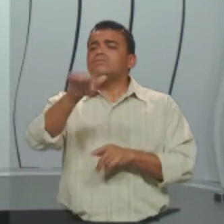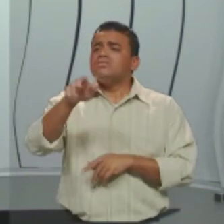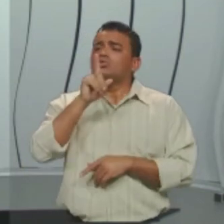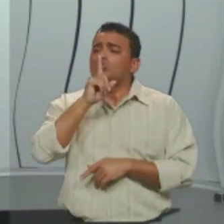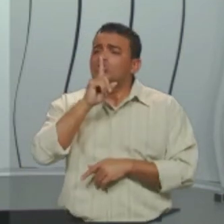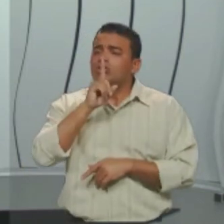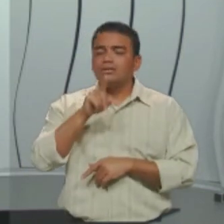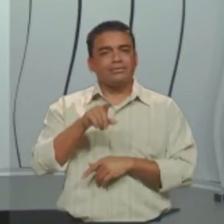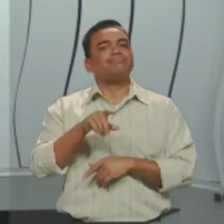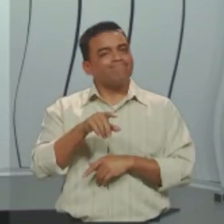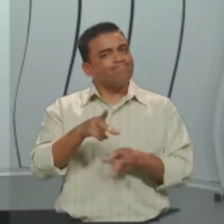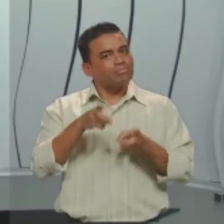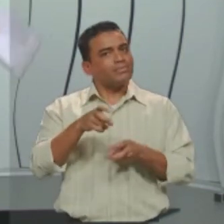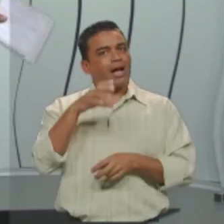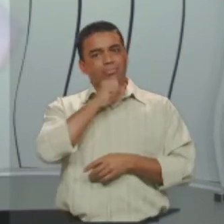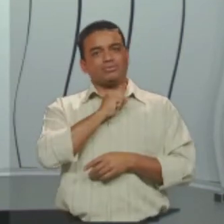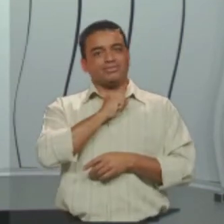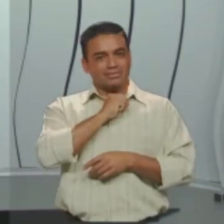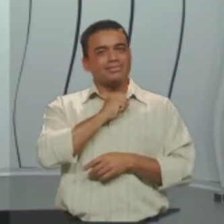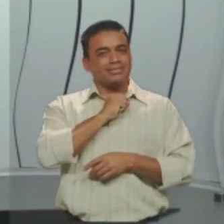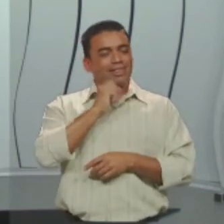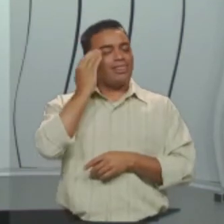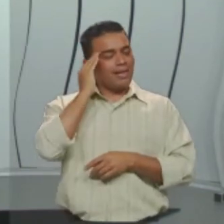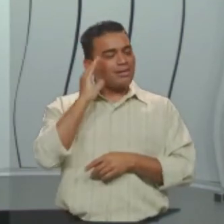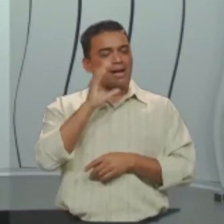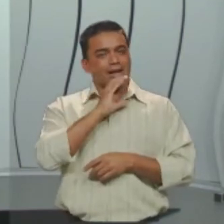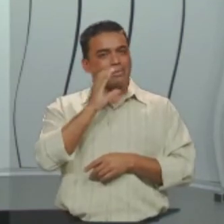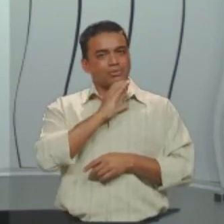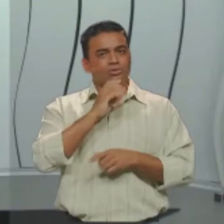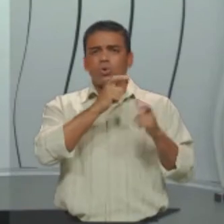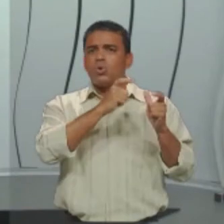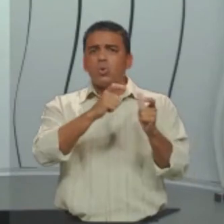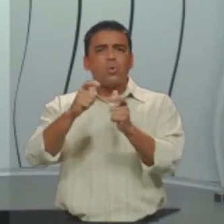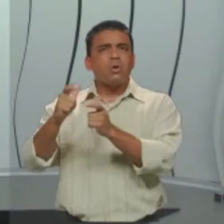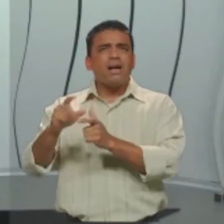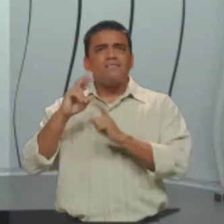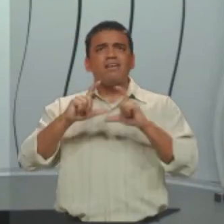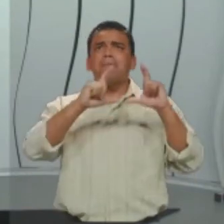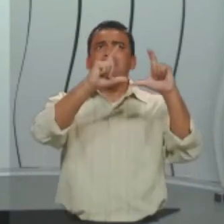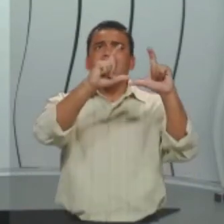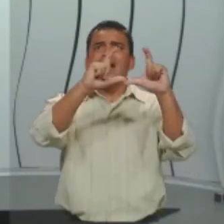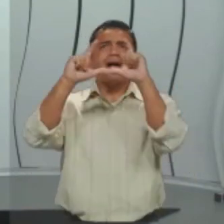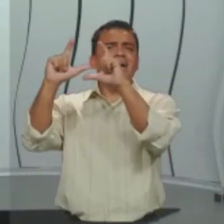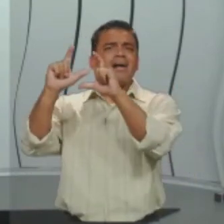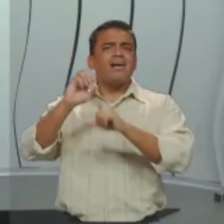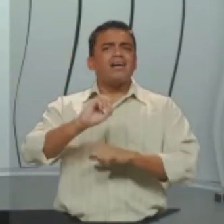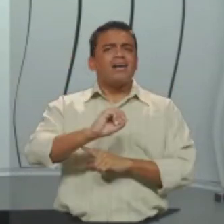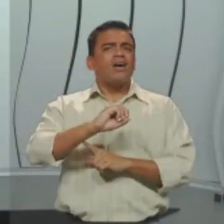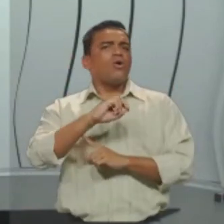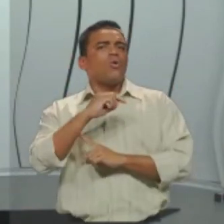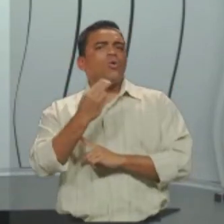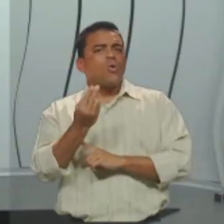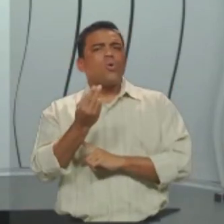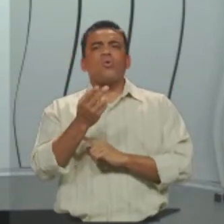mensagem? Certamente. Se você está num espaço público e vê uma placa ou esse